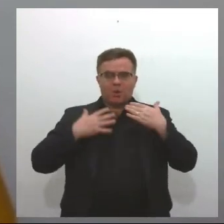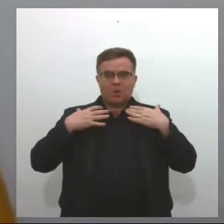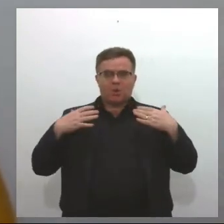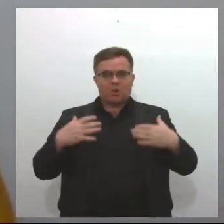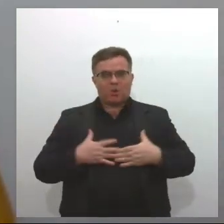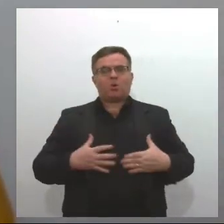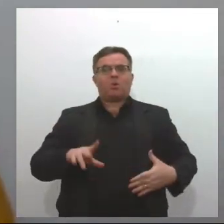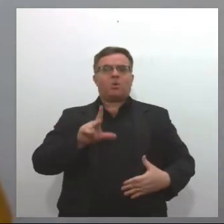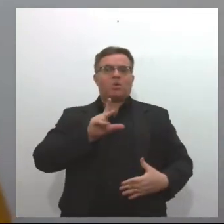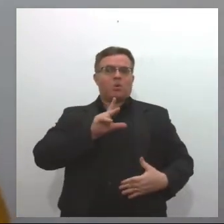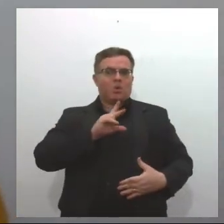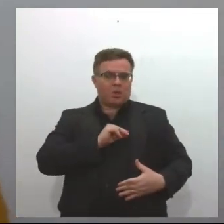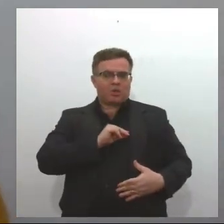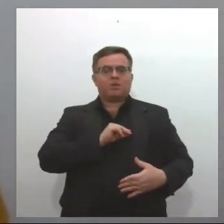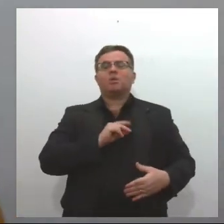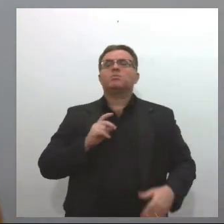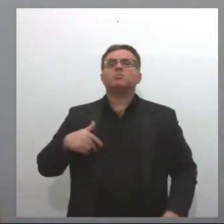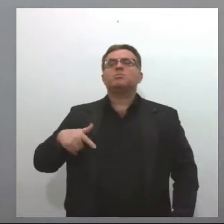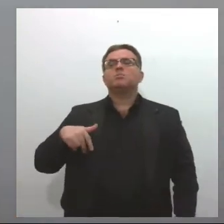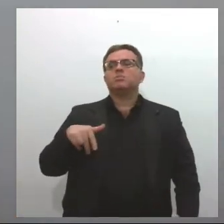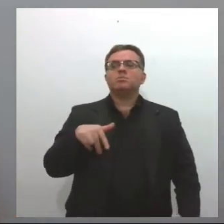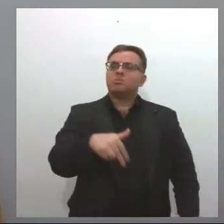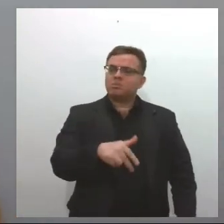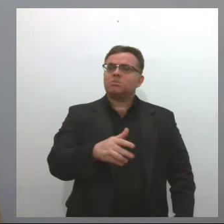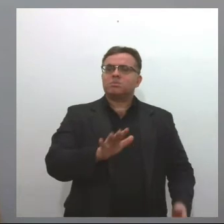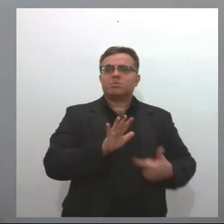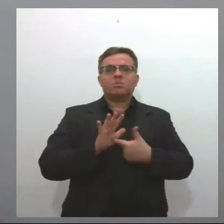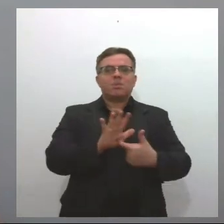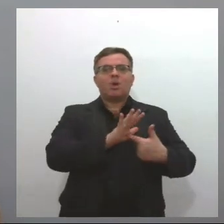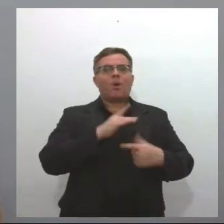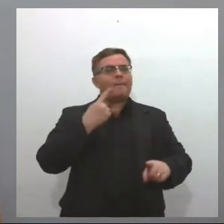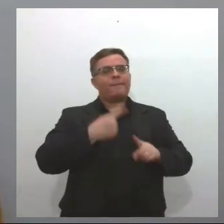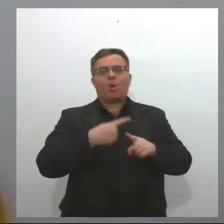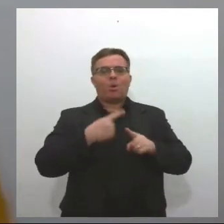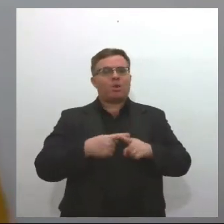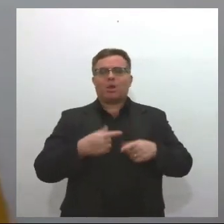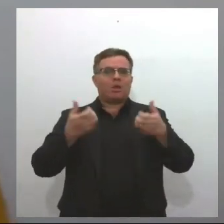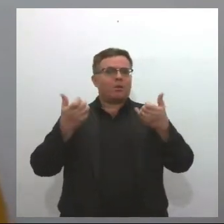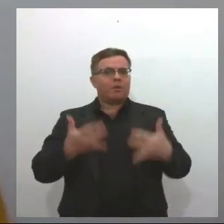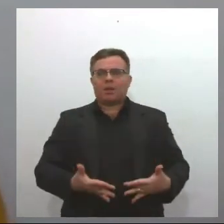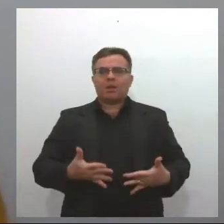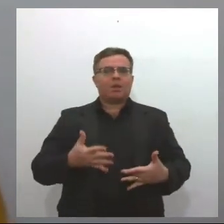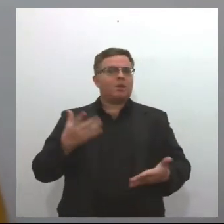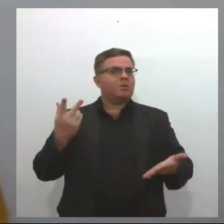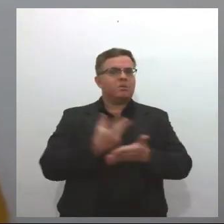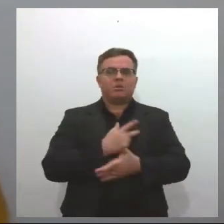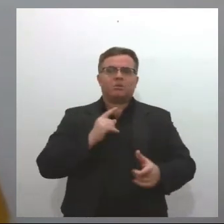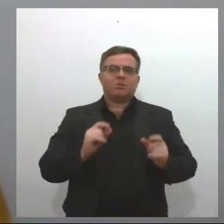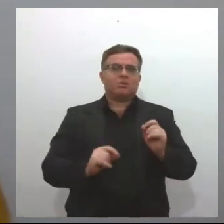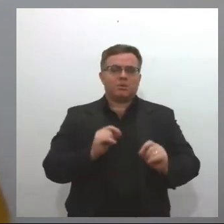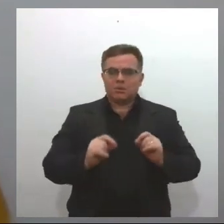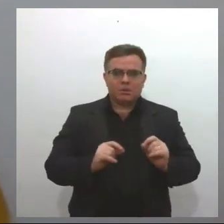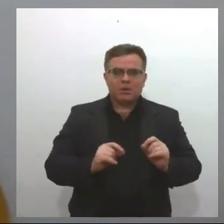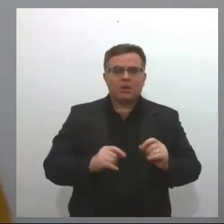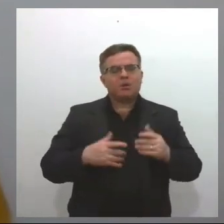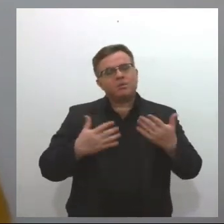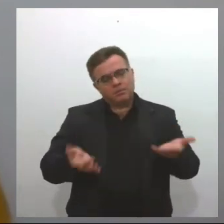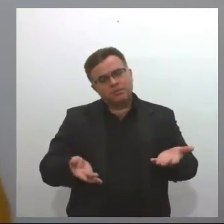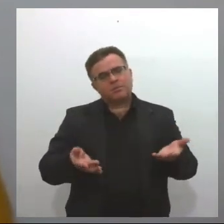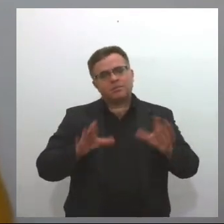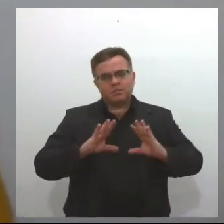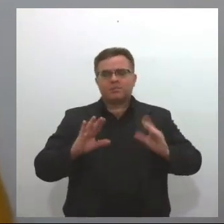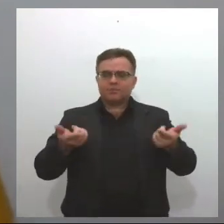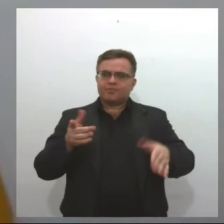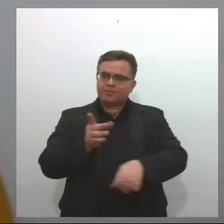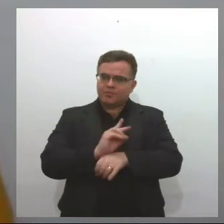crachá, mostrando o porquê que eles estão ali, explicando a situação e a fiscalização,